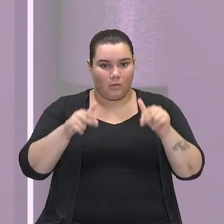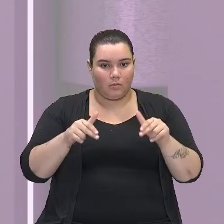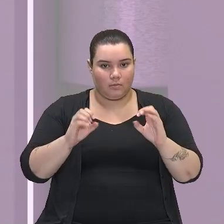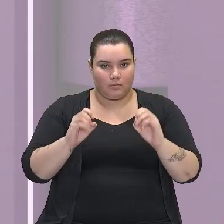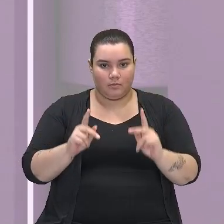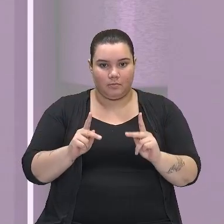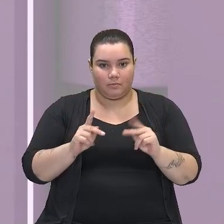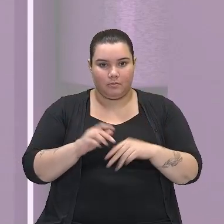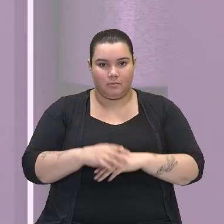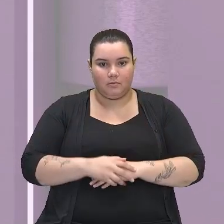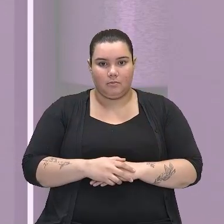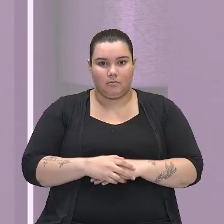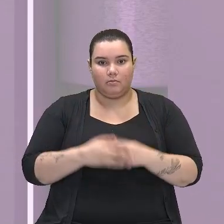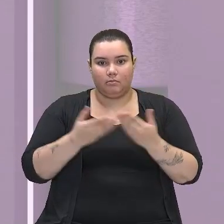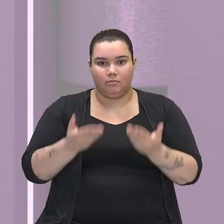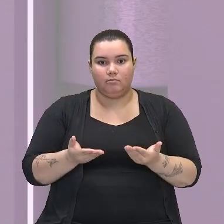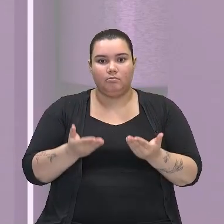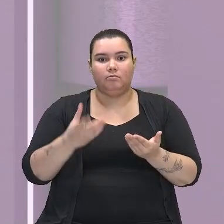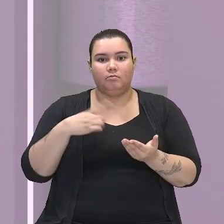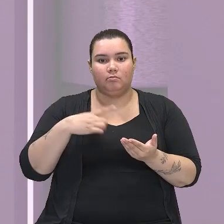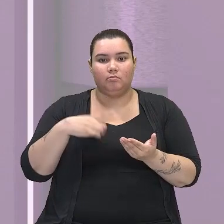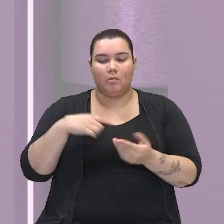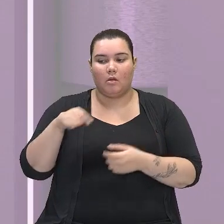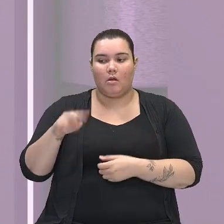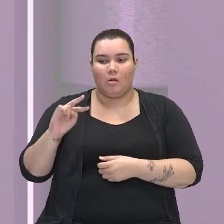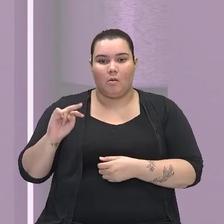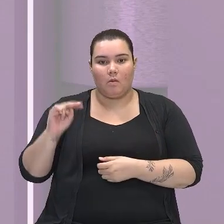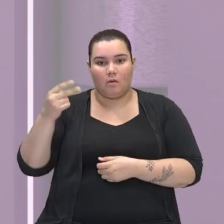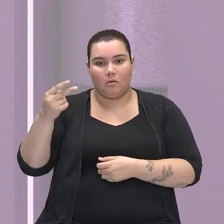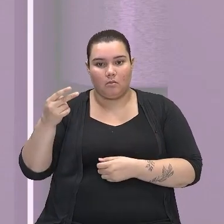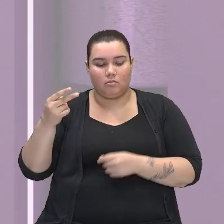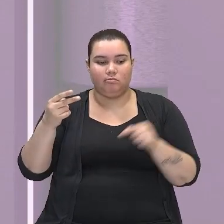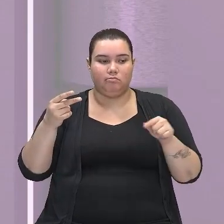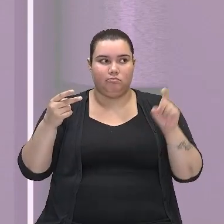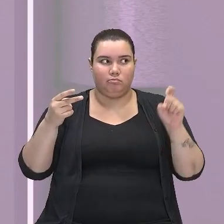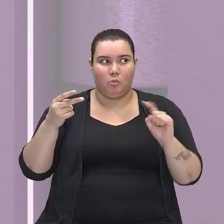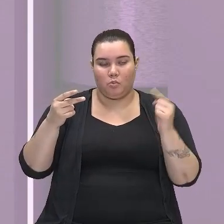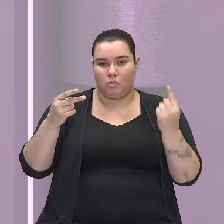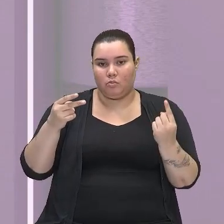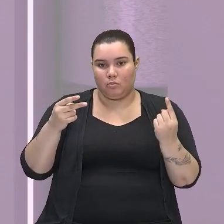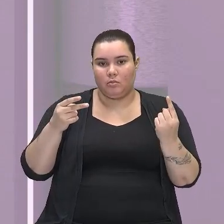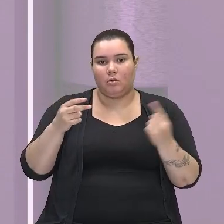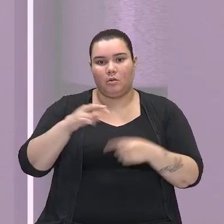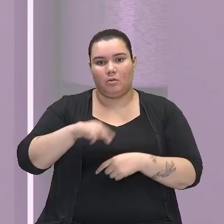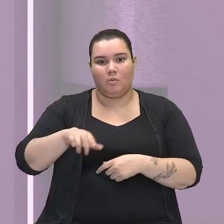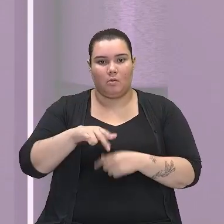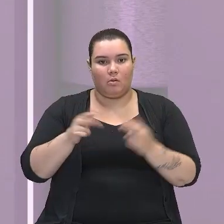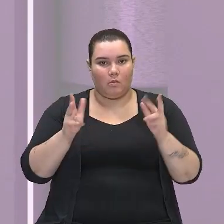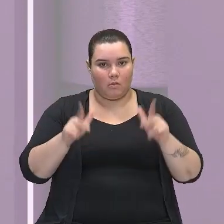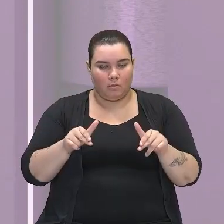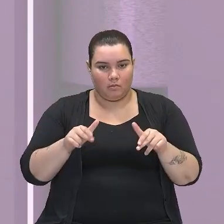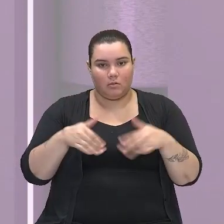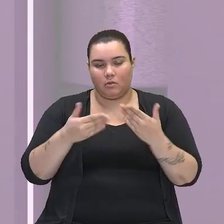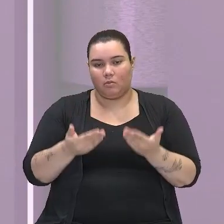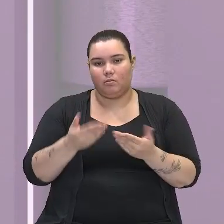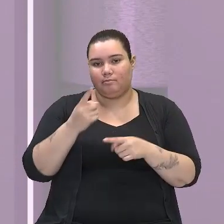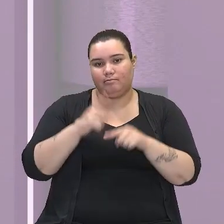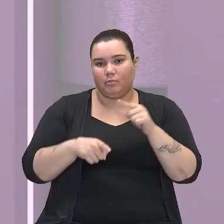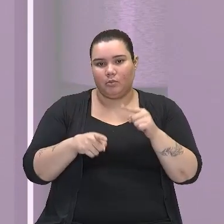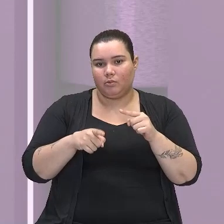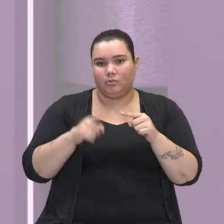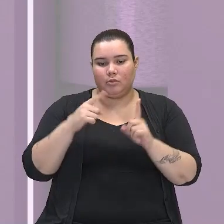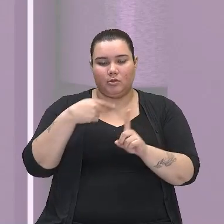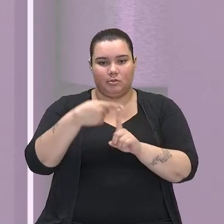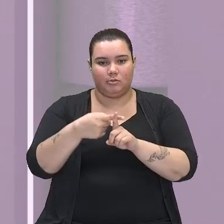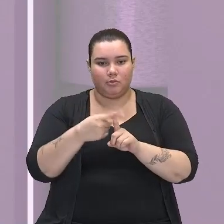tudo bem? E aí, desse jeito, como um é ao quadrado e o outro somente x, eles não são semelhantes. Então, eu não posso efetuar a